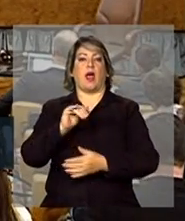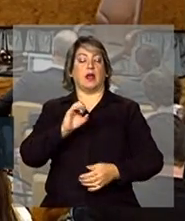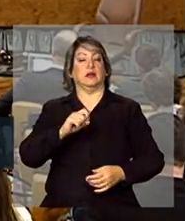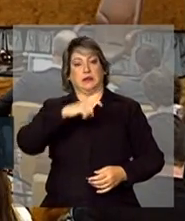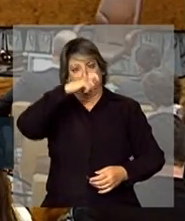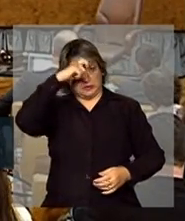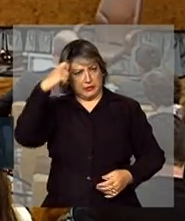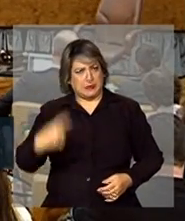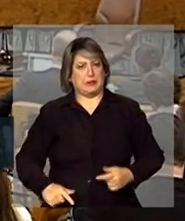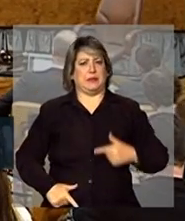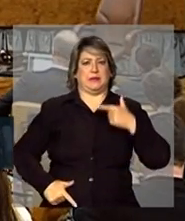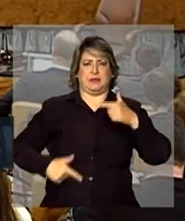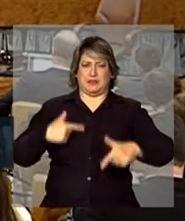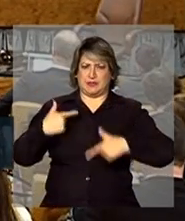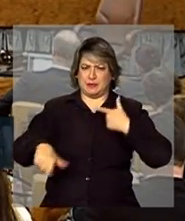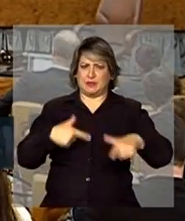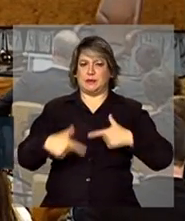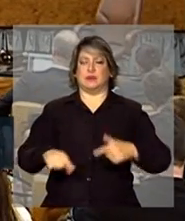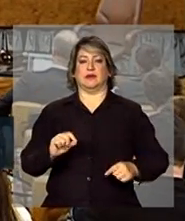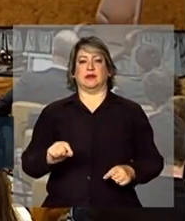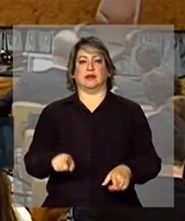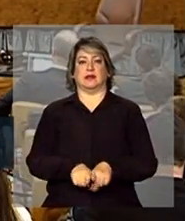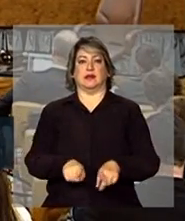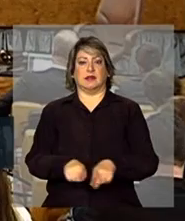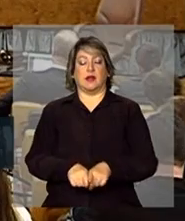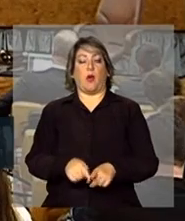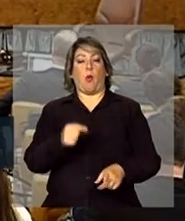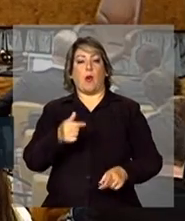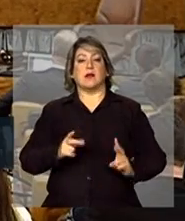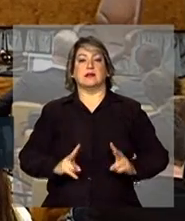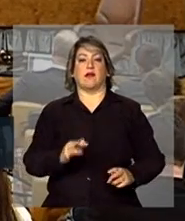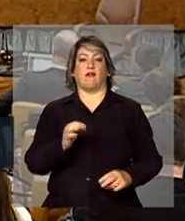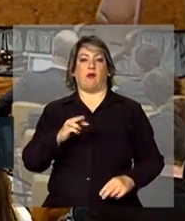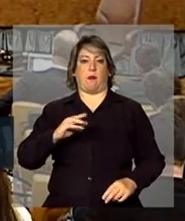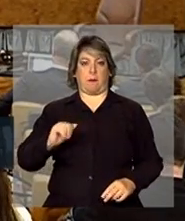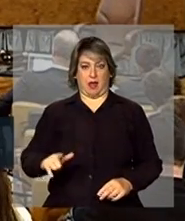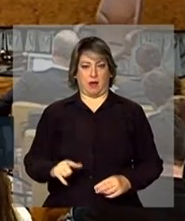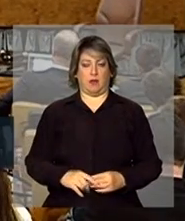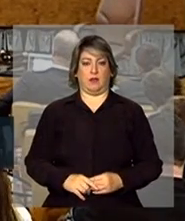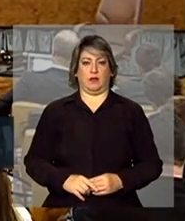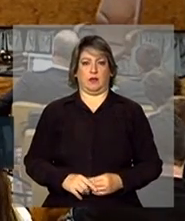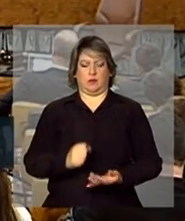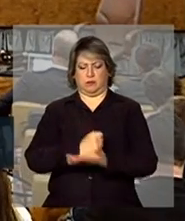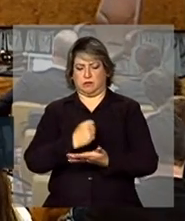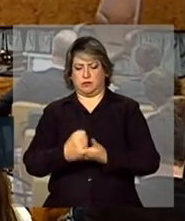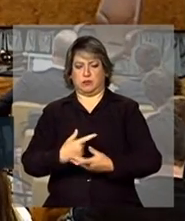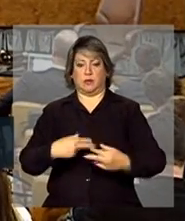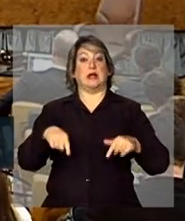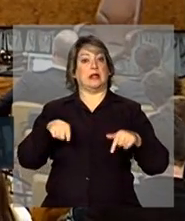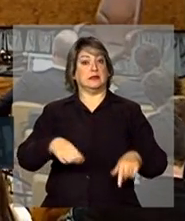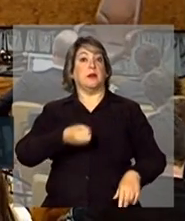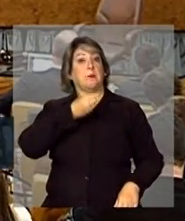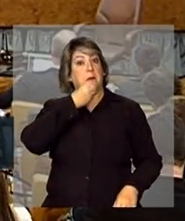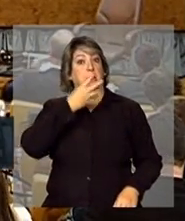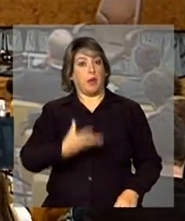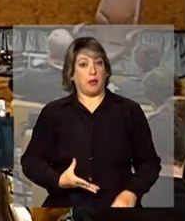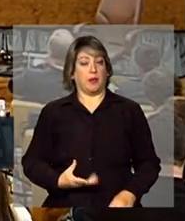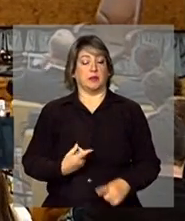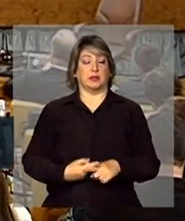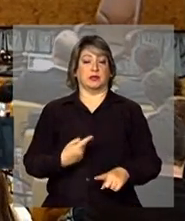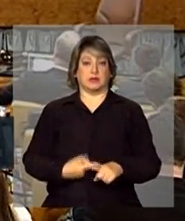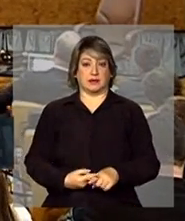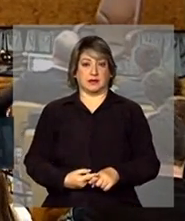árduo e quase sempre um trabalho formal. E isso é bem visto quando a gente